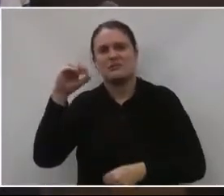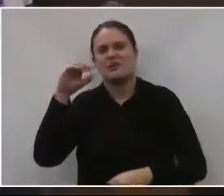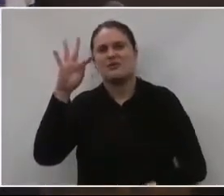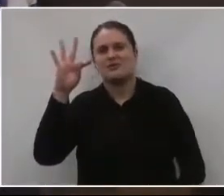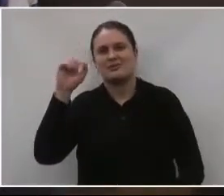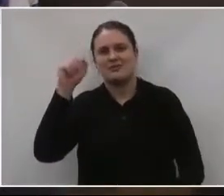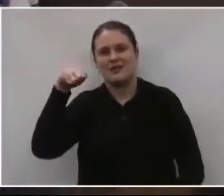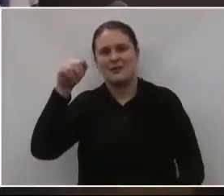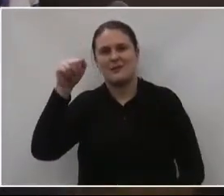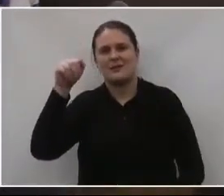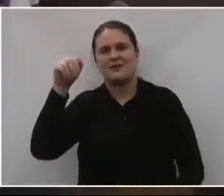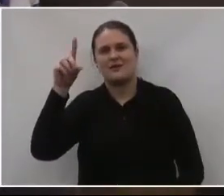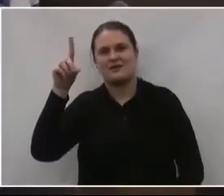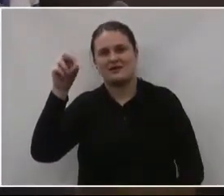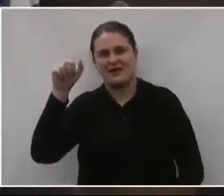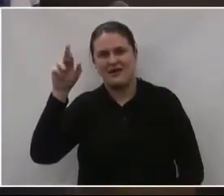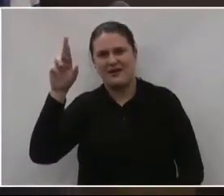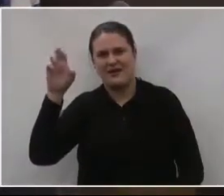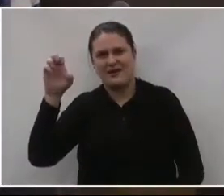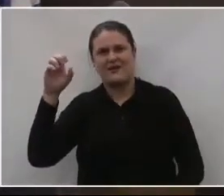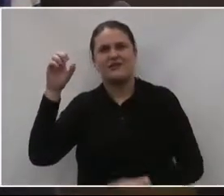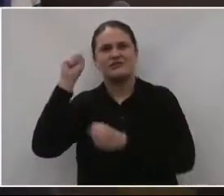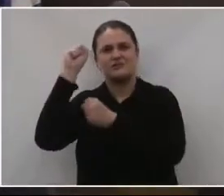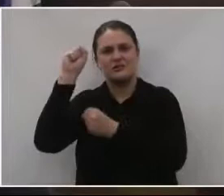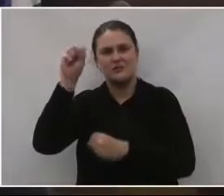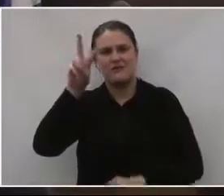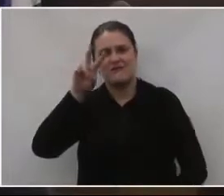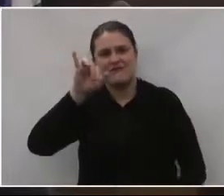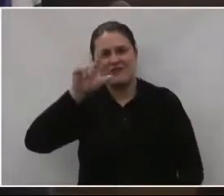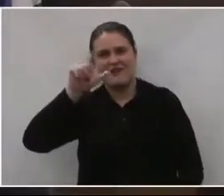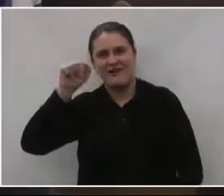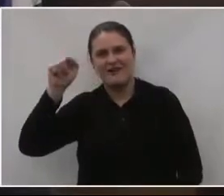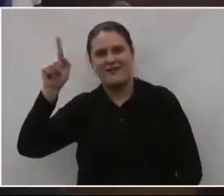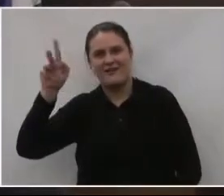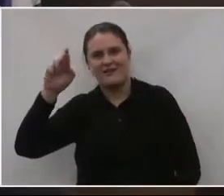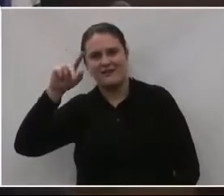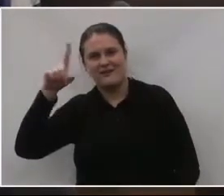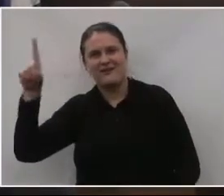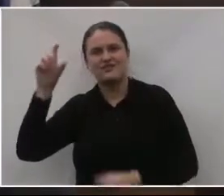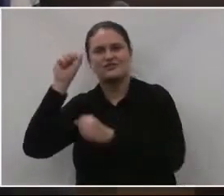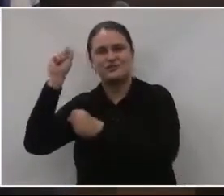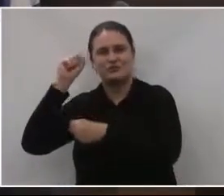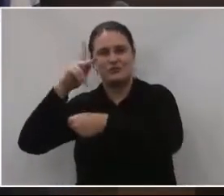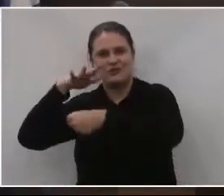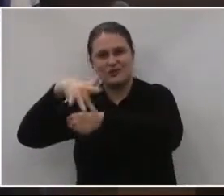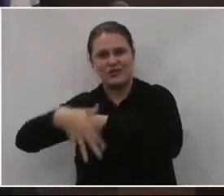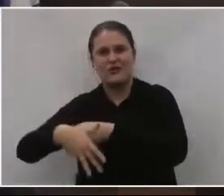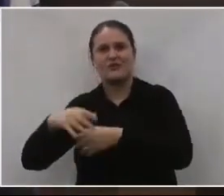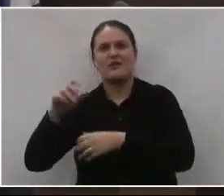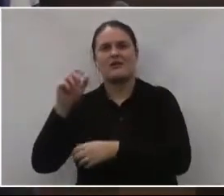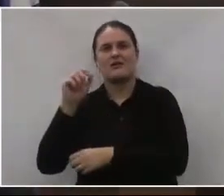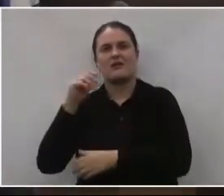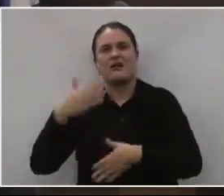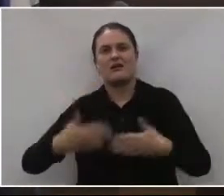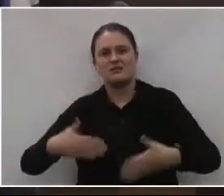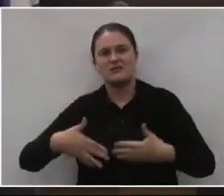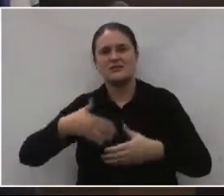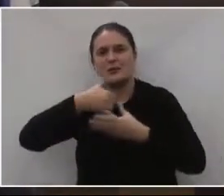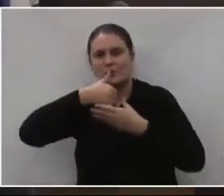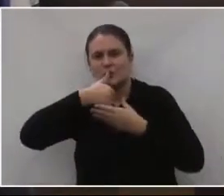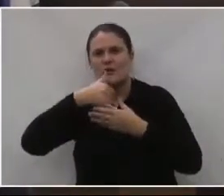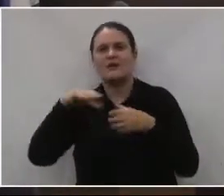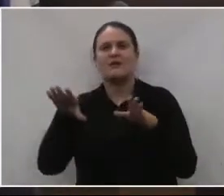Tamandaré, Vila Grã, equipes do Porto Vitória, Clube Atlético São Mateuense